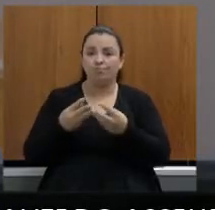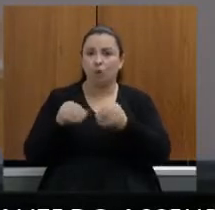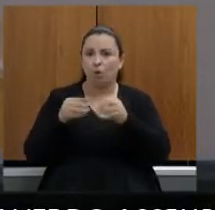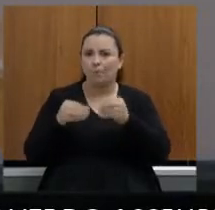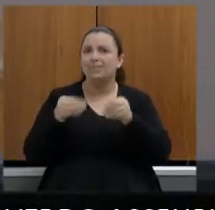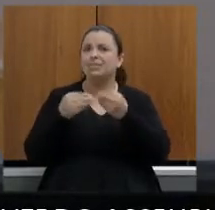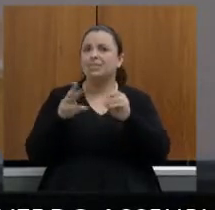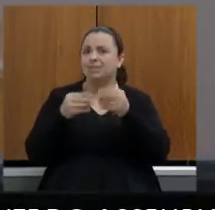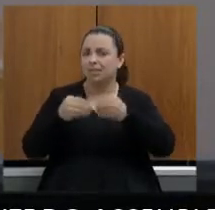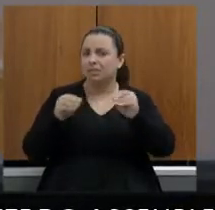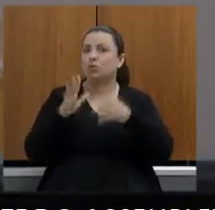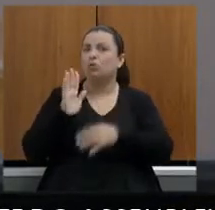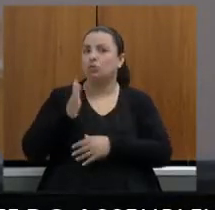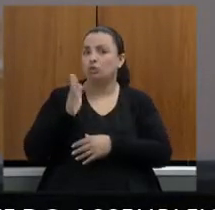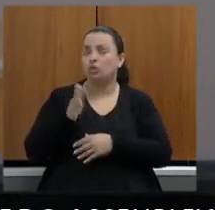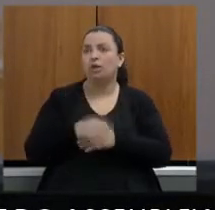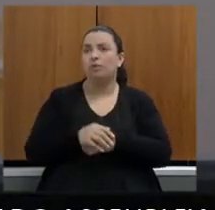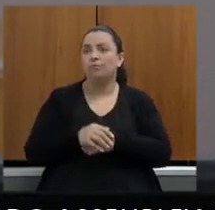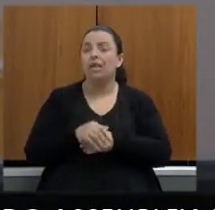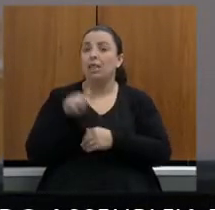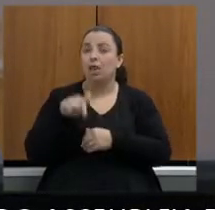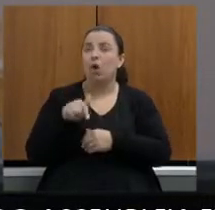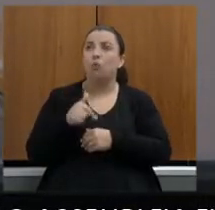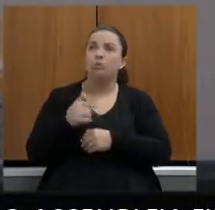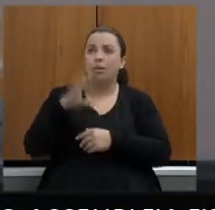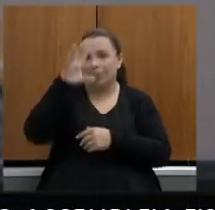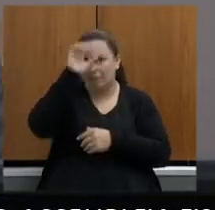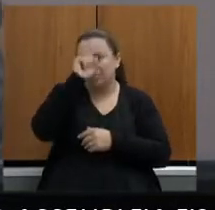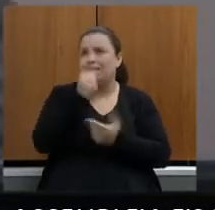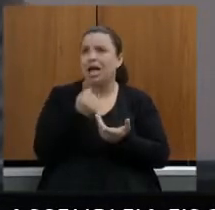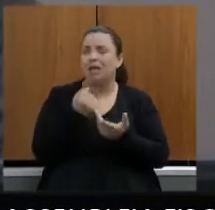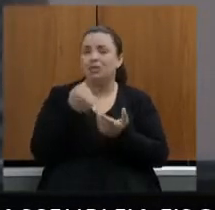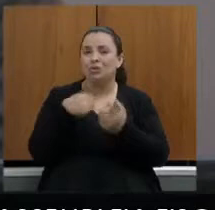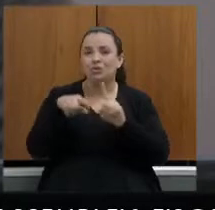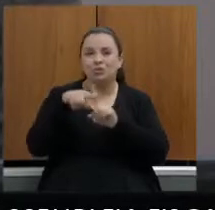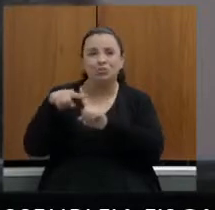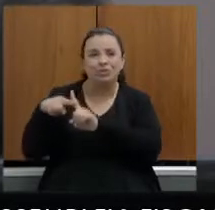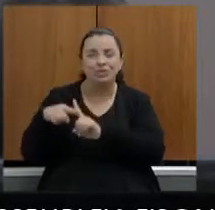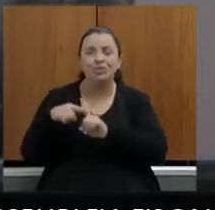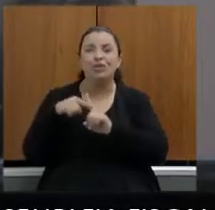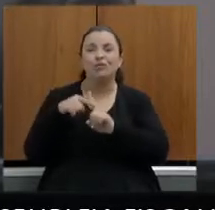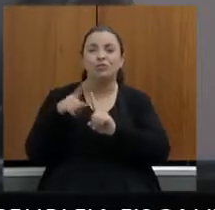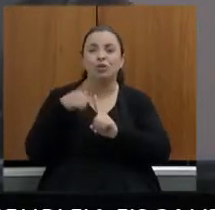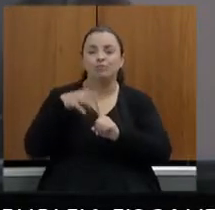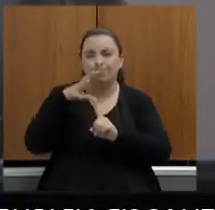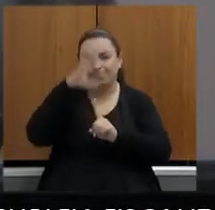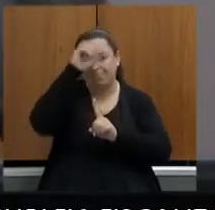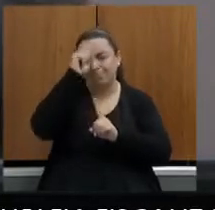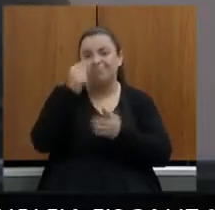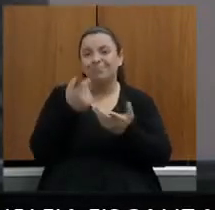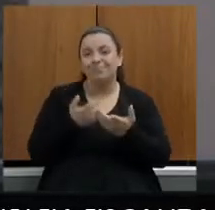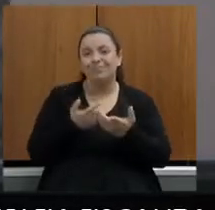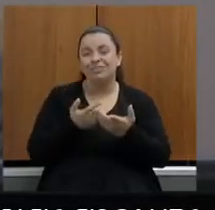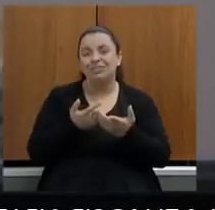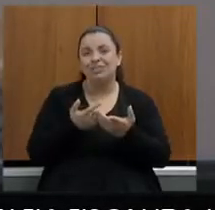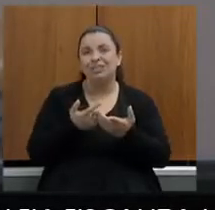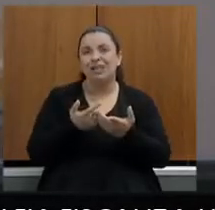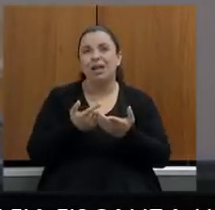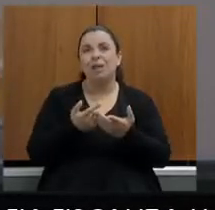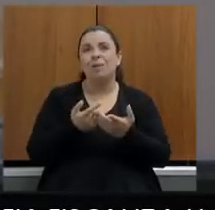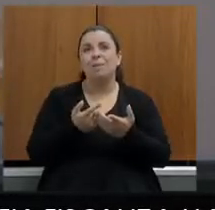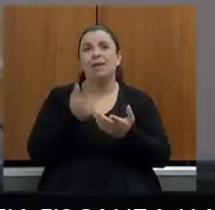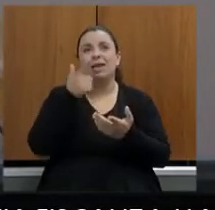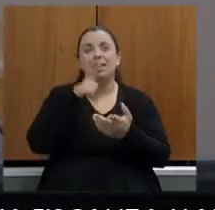que colhemos os aprendizados que colhemos com o Brumadinho para que nós cheguemos a um acordo que também